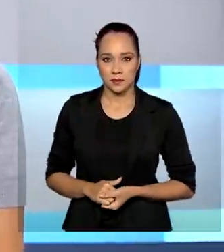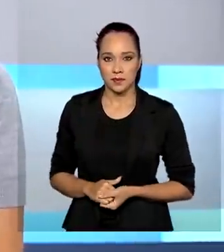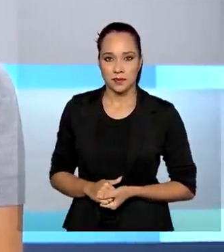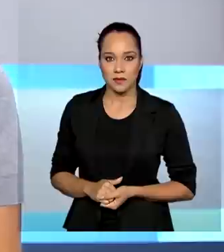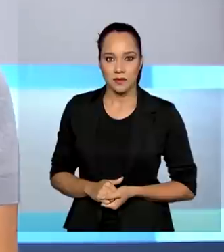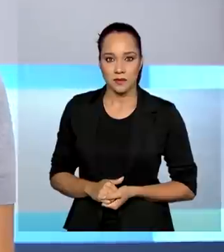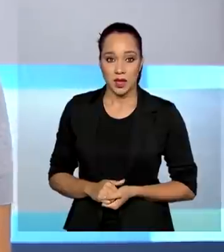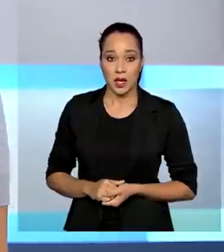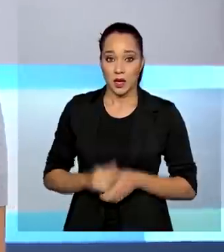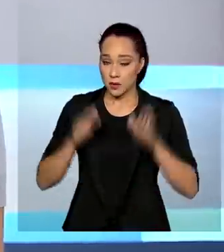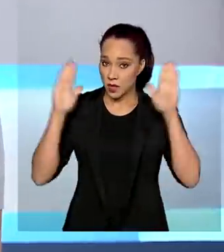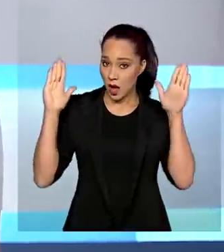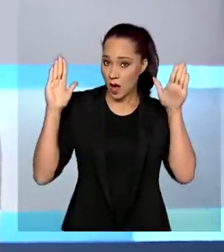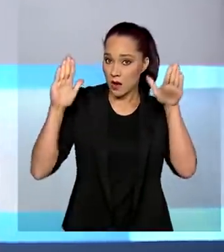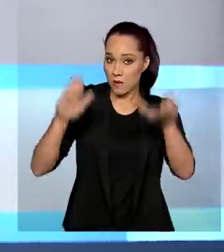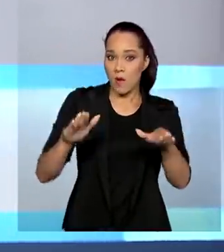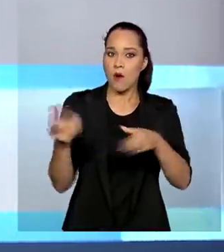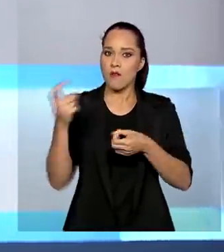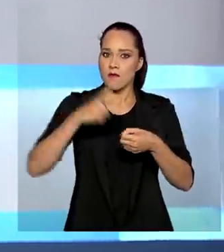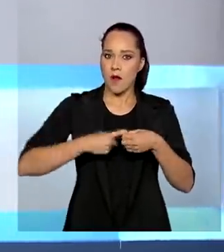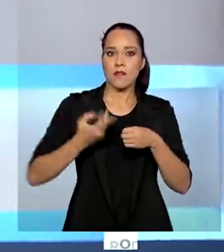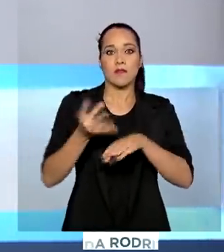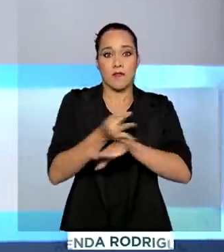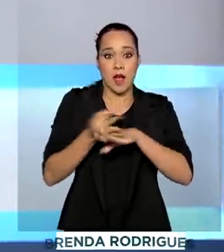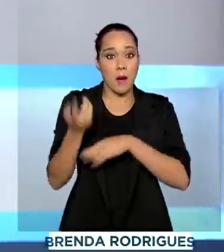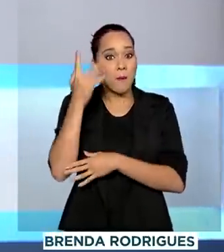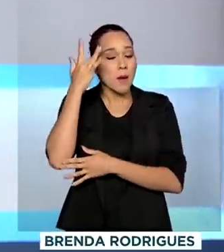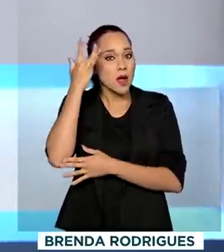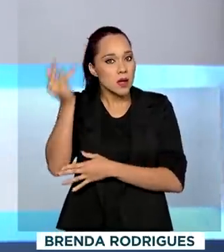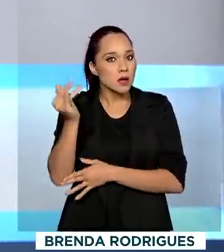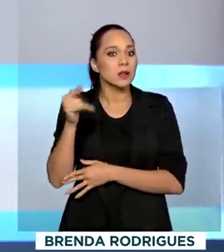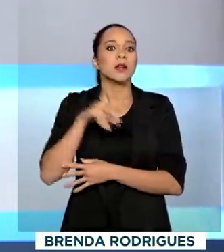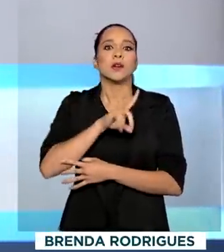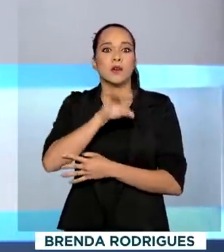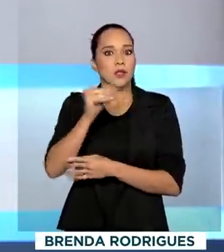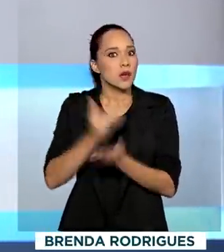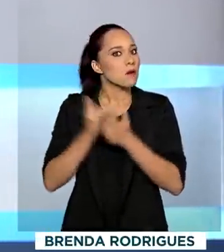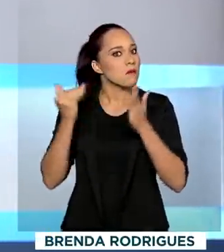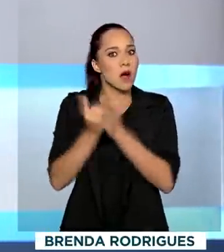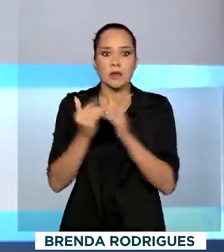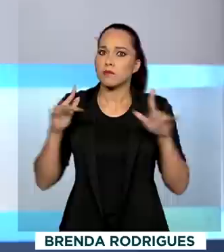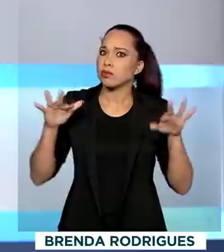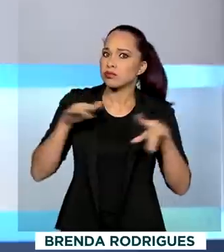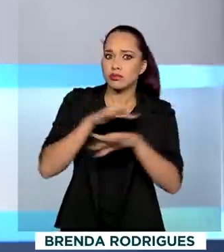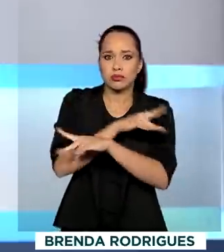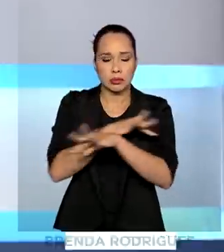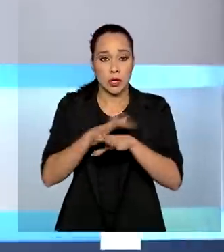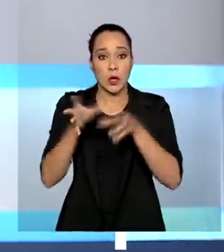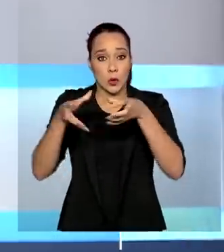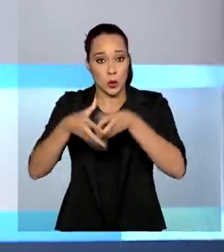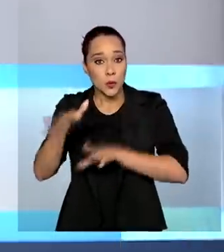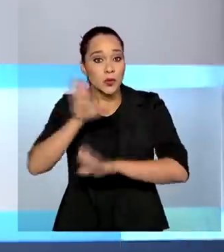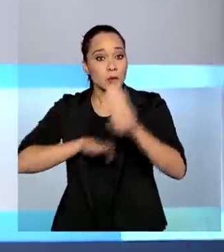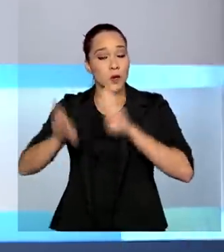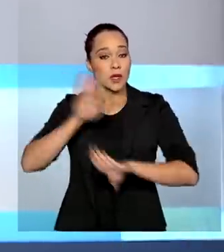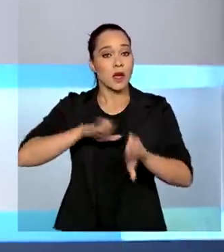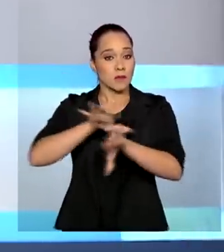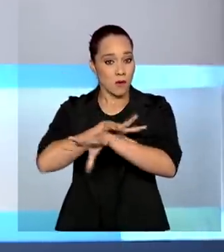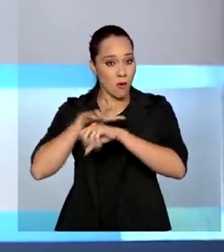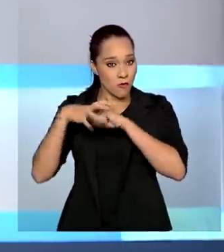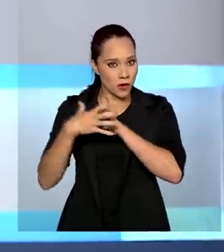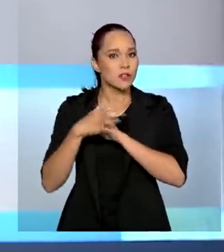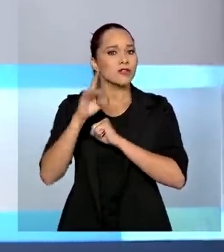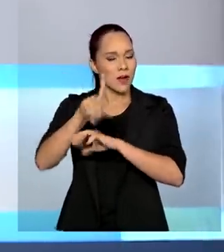E nos aeroportos, a volta do feriadão amanhã deve ser o dia com maior movimento. Equipes e cuidados com a Covid-19